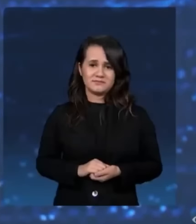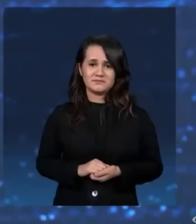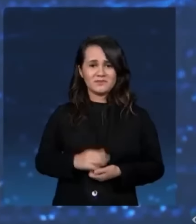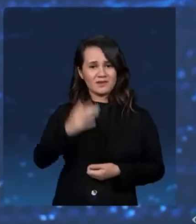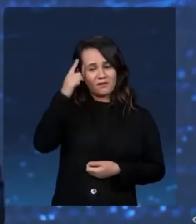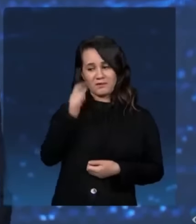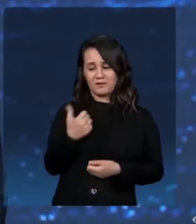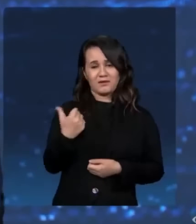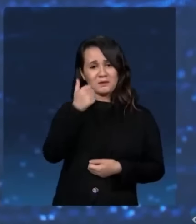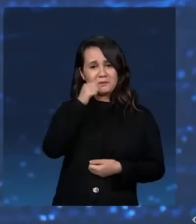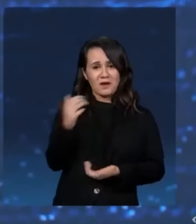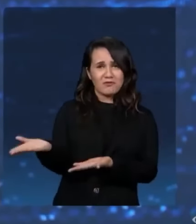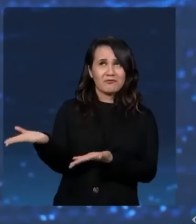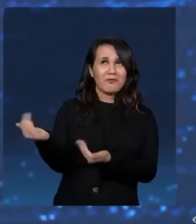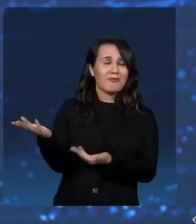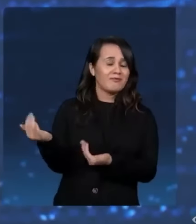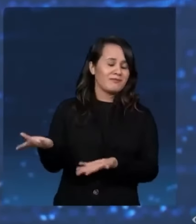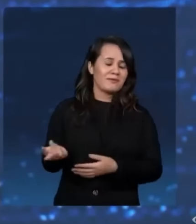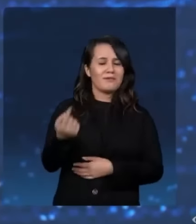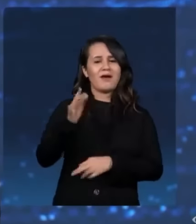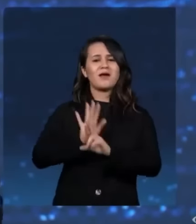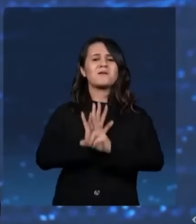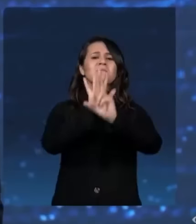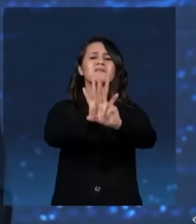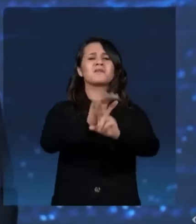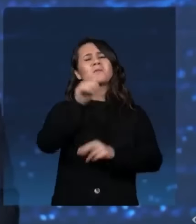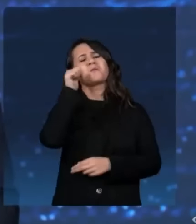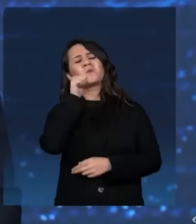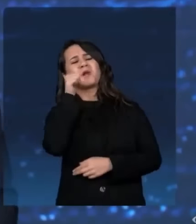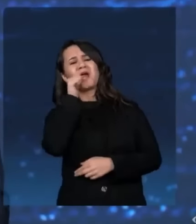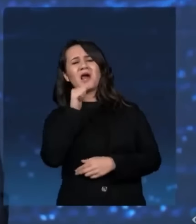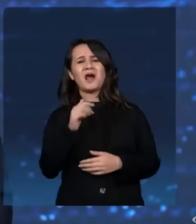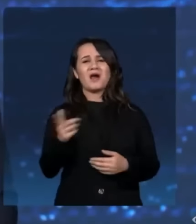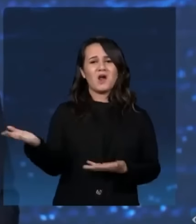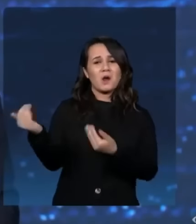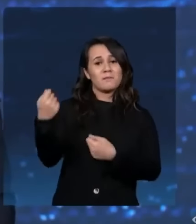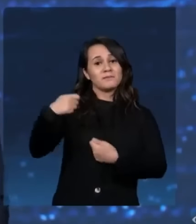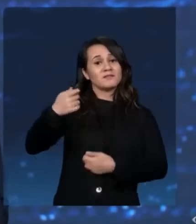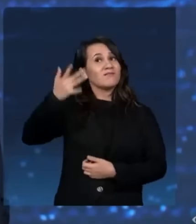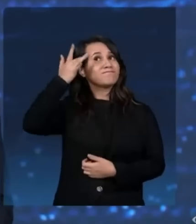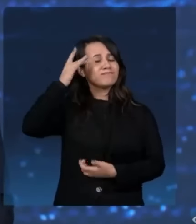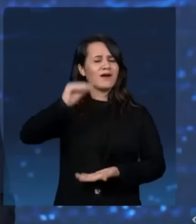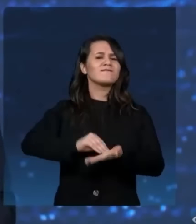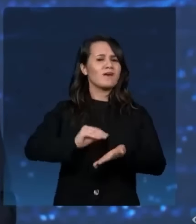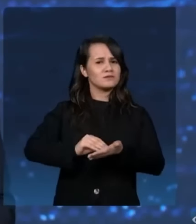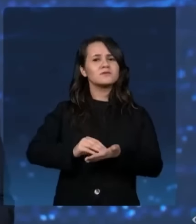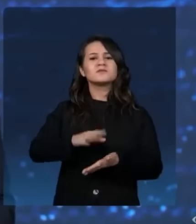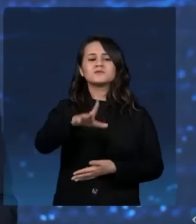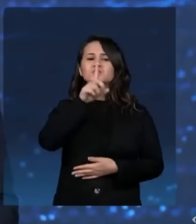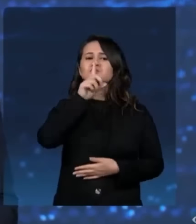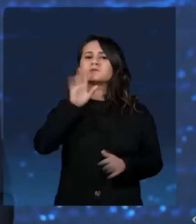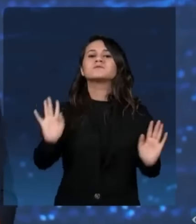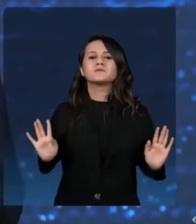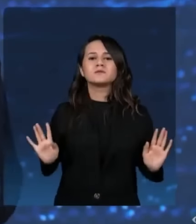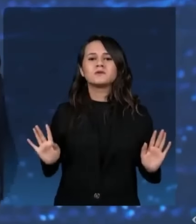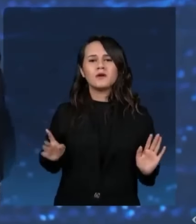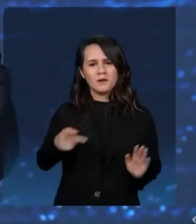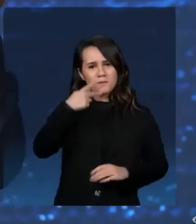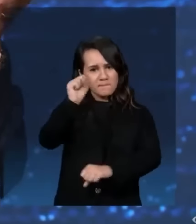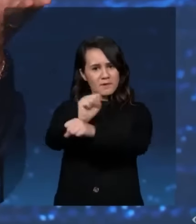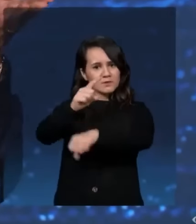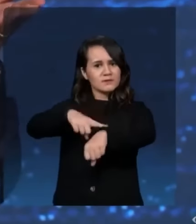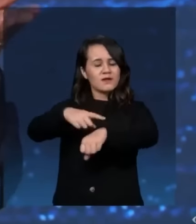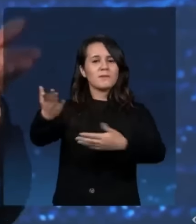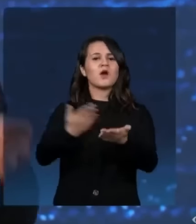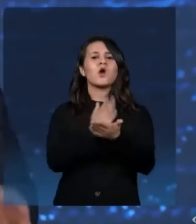Essa adolescente que está aqui, que vive falando, que representa as mulheres, essa adolescente precisa amadurecer um pouco. Silêncio. Tem como parar o tempo,